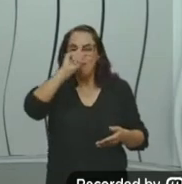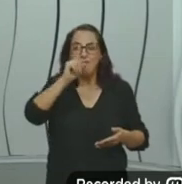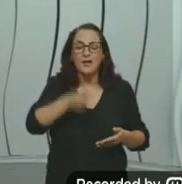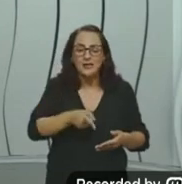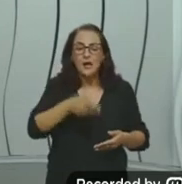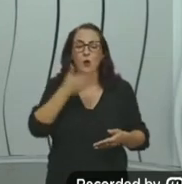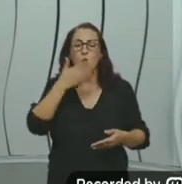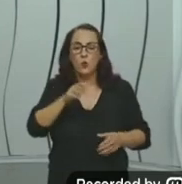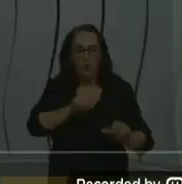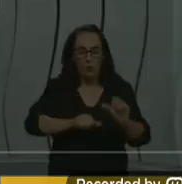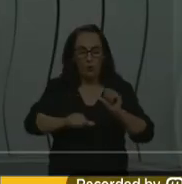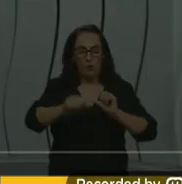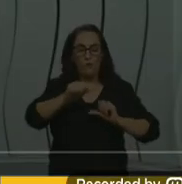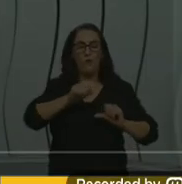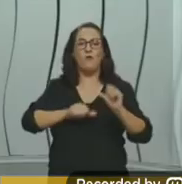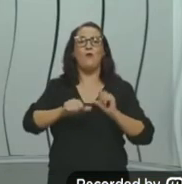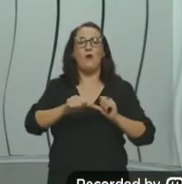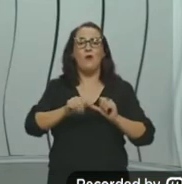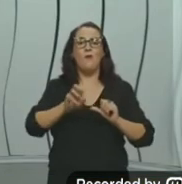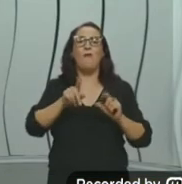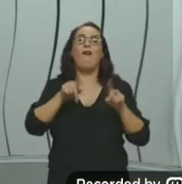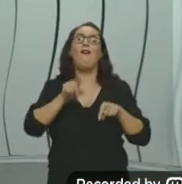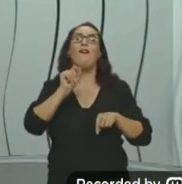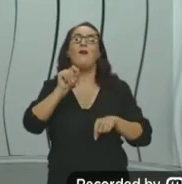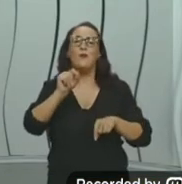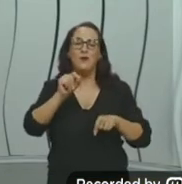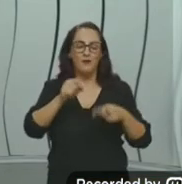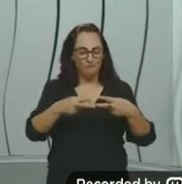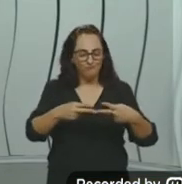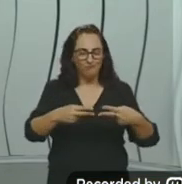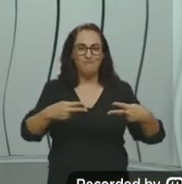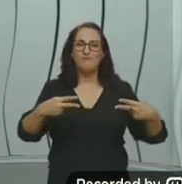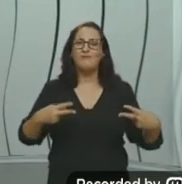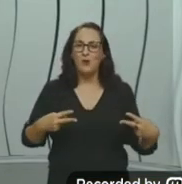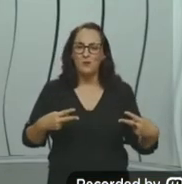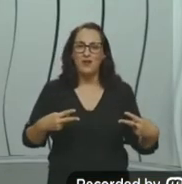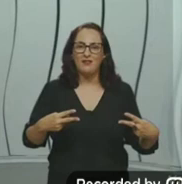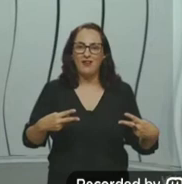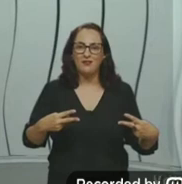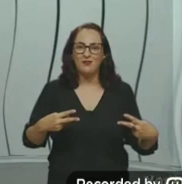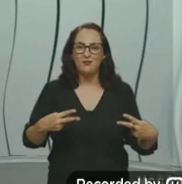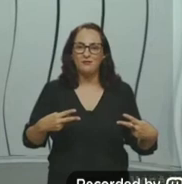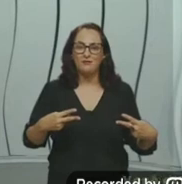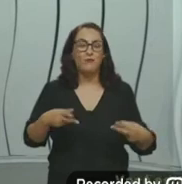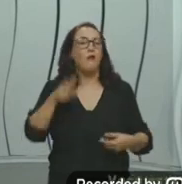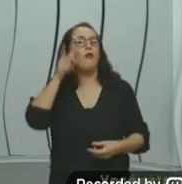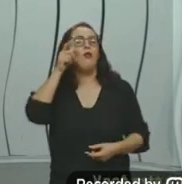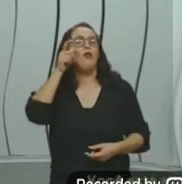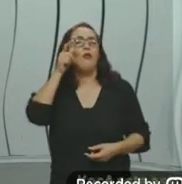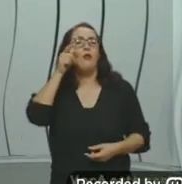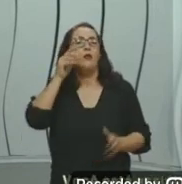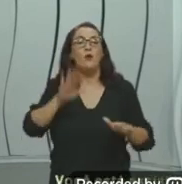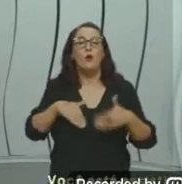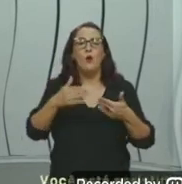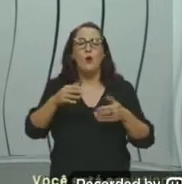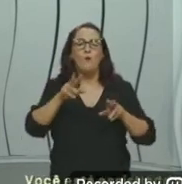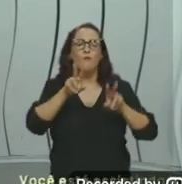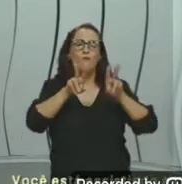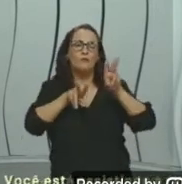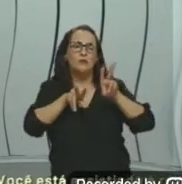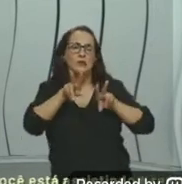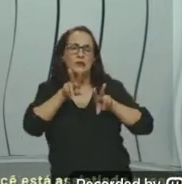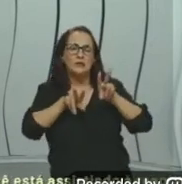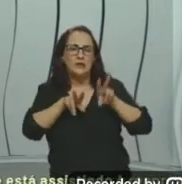Passar é justamente essas propriedades. Então é interessante para a gente quando vamos analisar uma